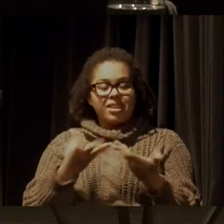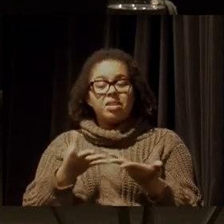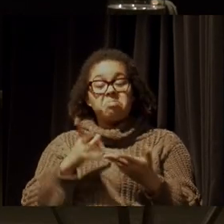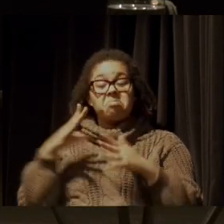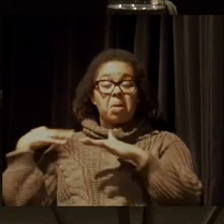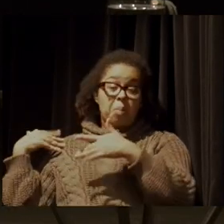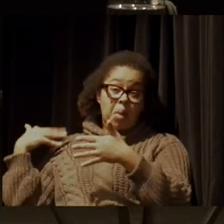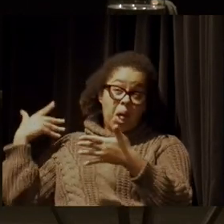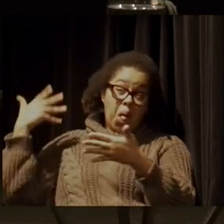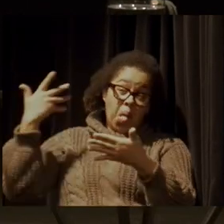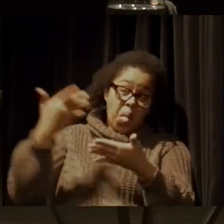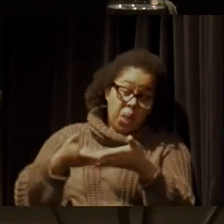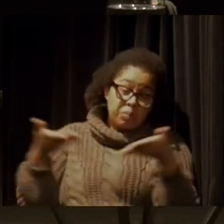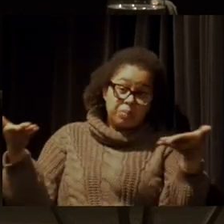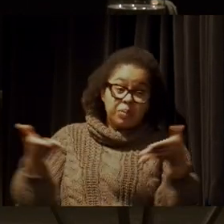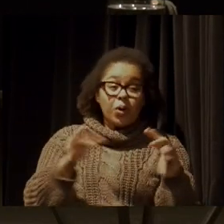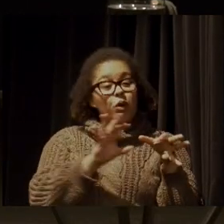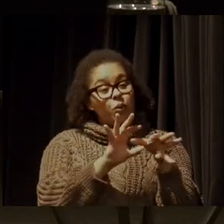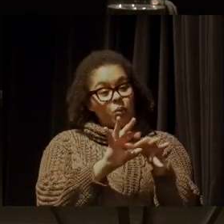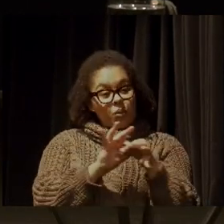desencadeou todo um processo aí.